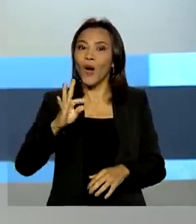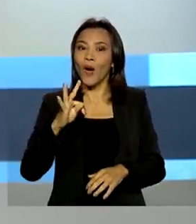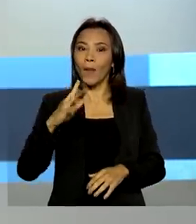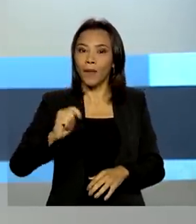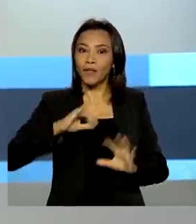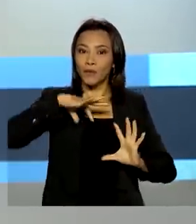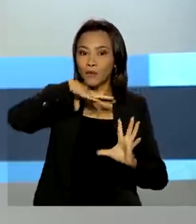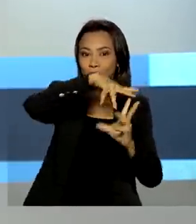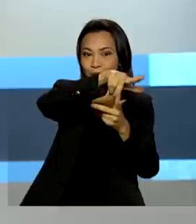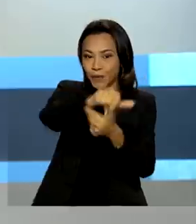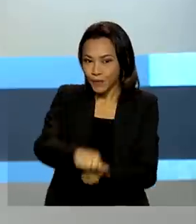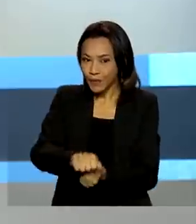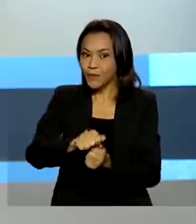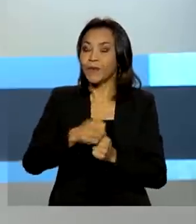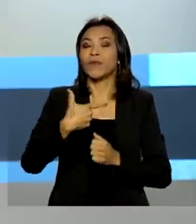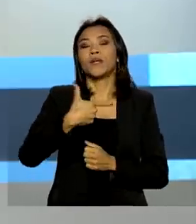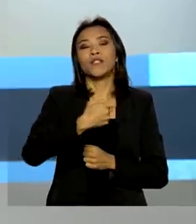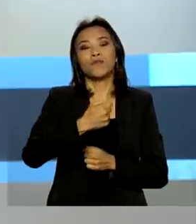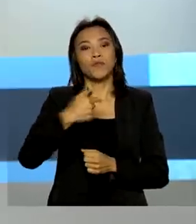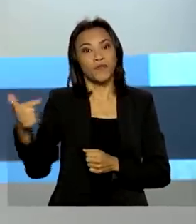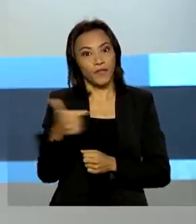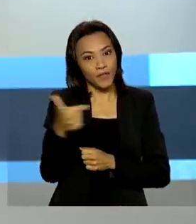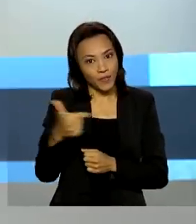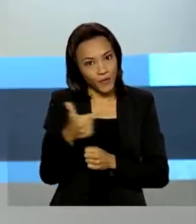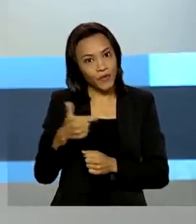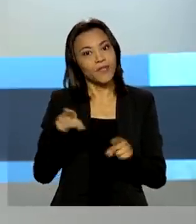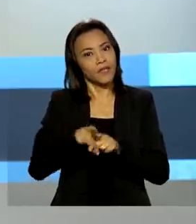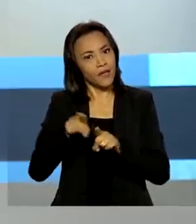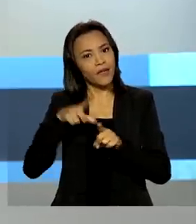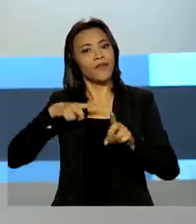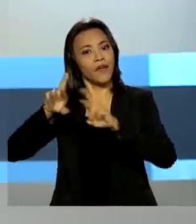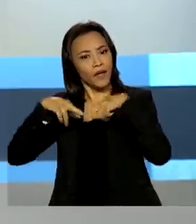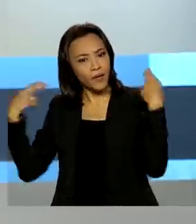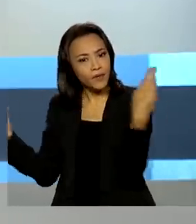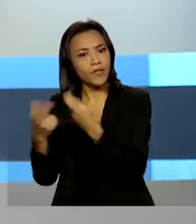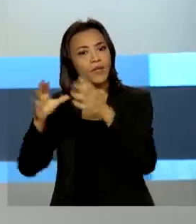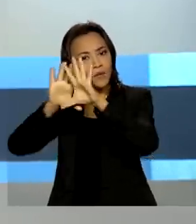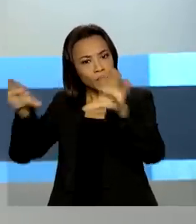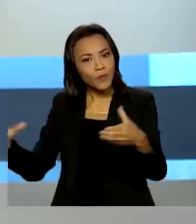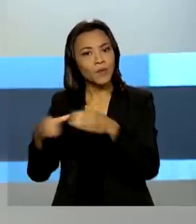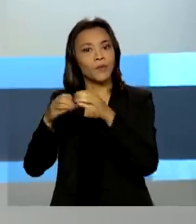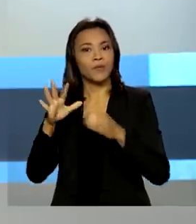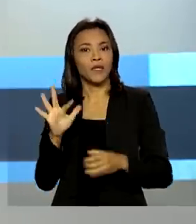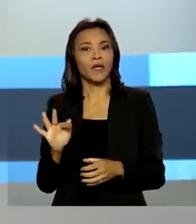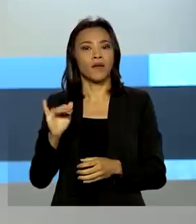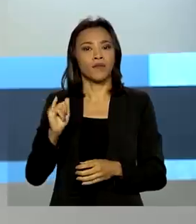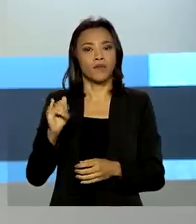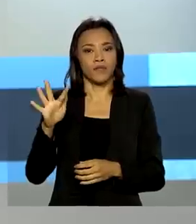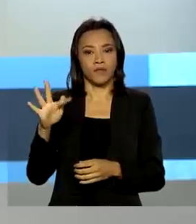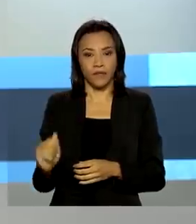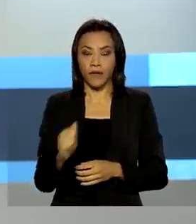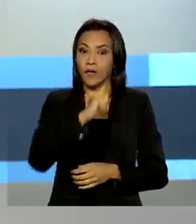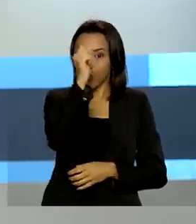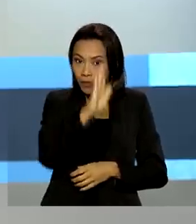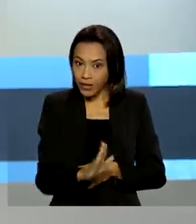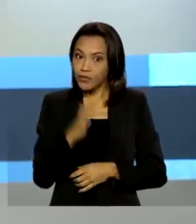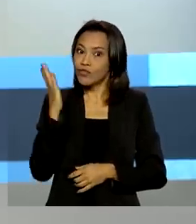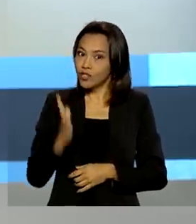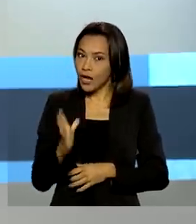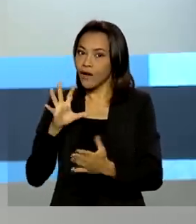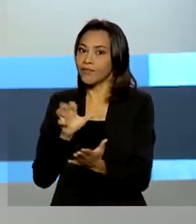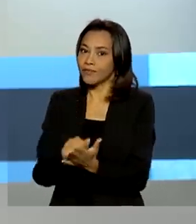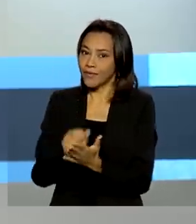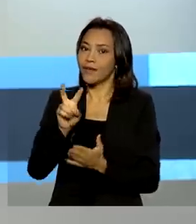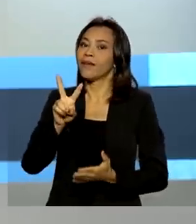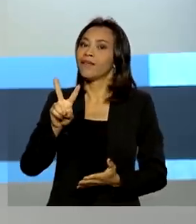2022 e se reuniu com diretores da FIFA, a Federação Internacional de Futebol. O Brasil está entre os países que já garantiu vaga no